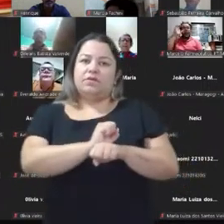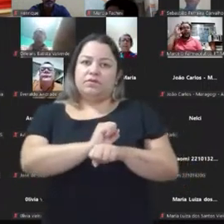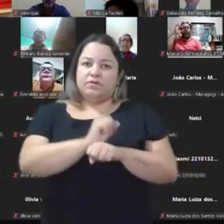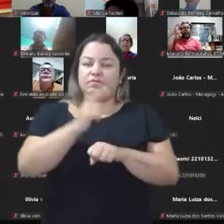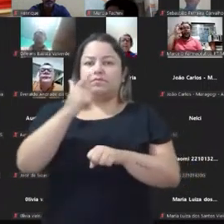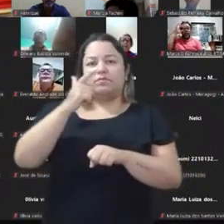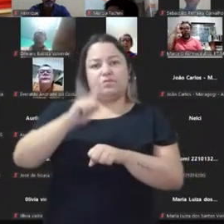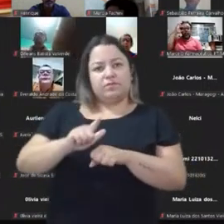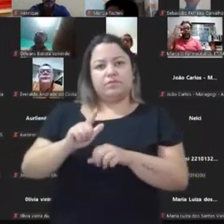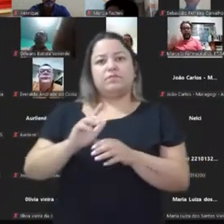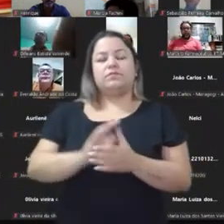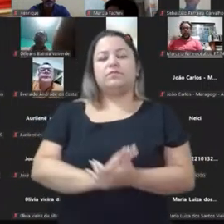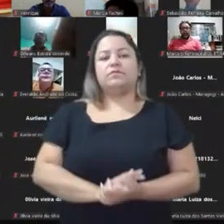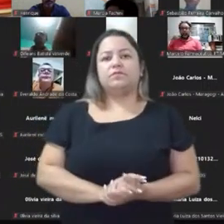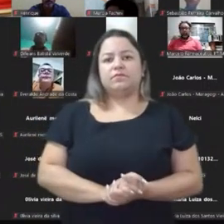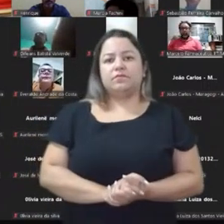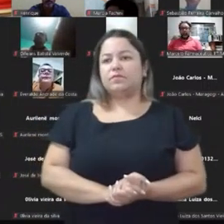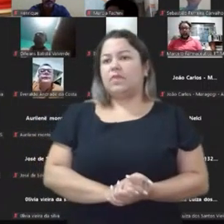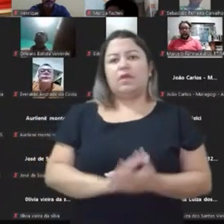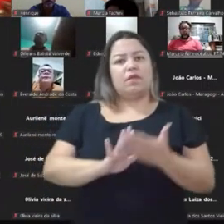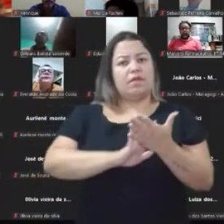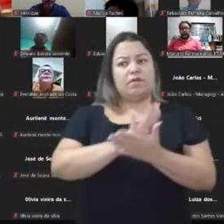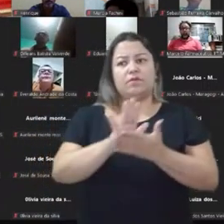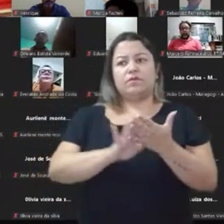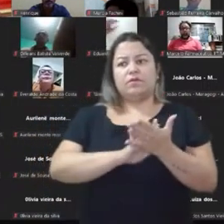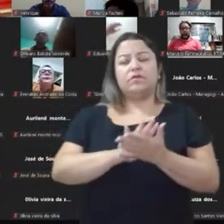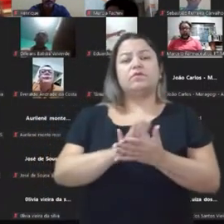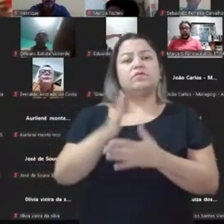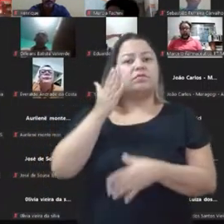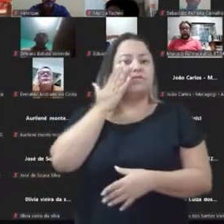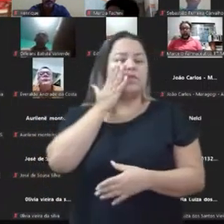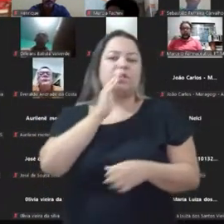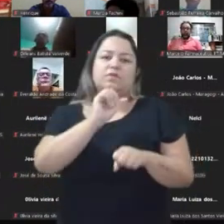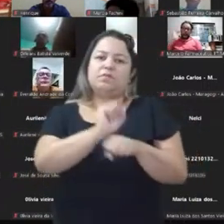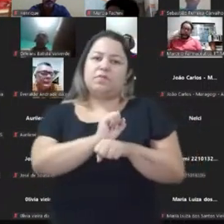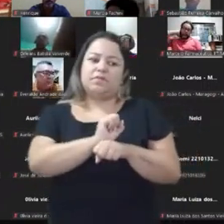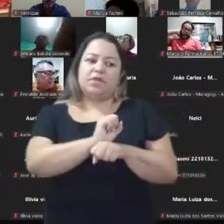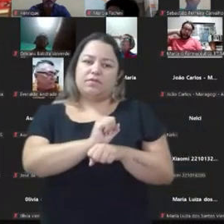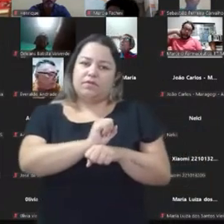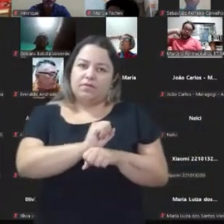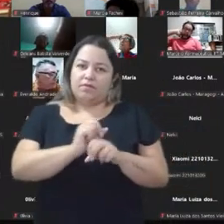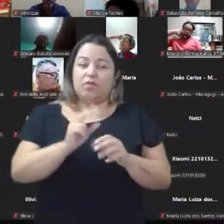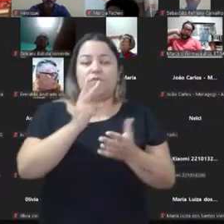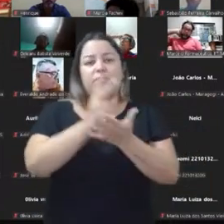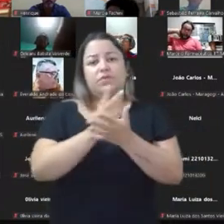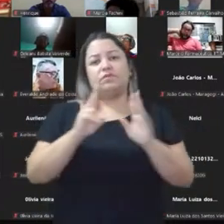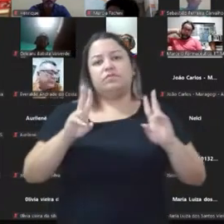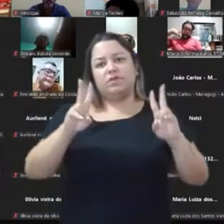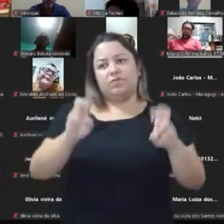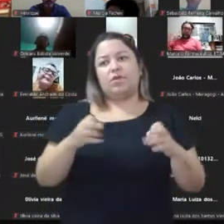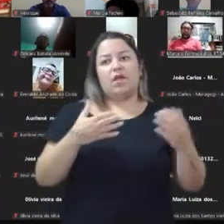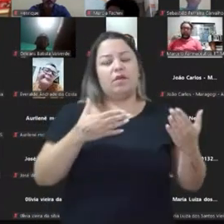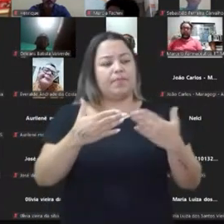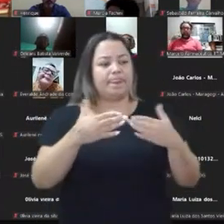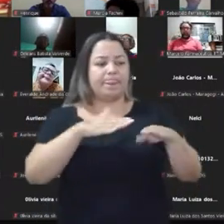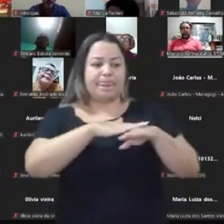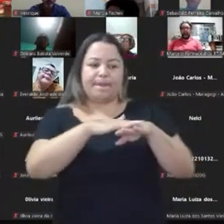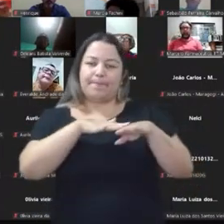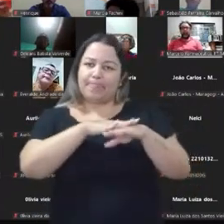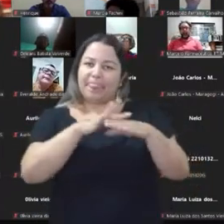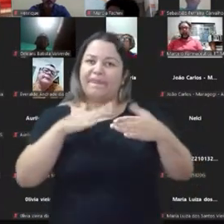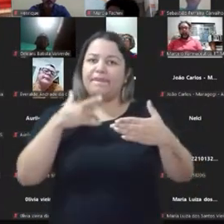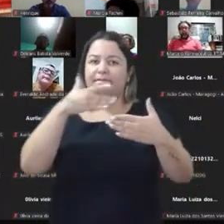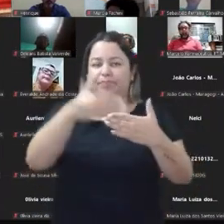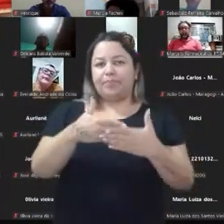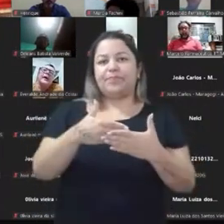São Bernardo. Eu sei o que estão fazendo, mas nada impede que você pegue esse mesmo tema e discuta. Já avança a partir